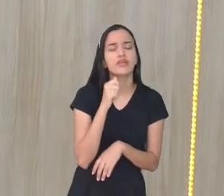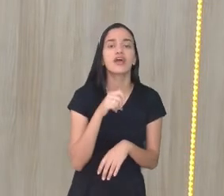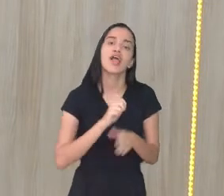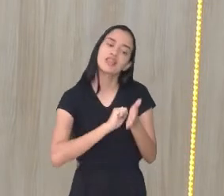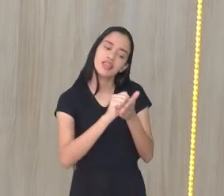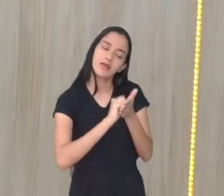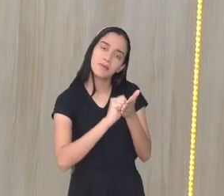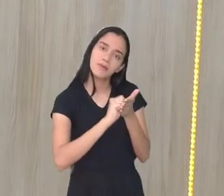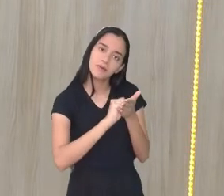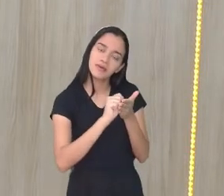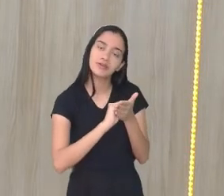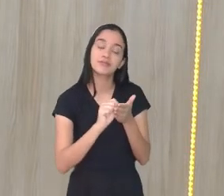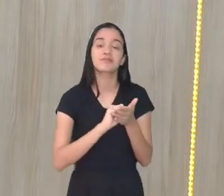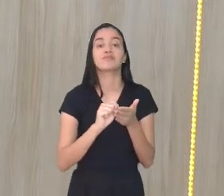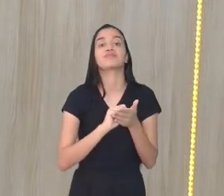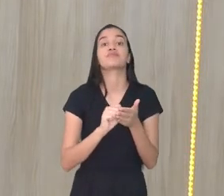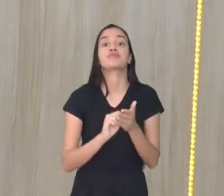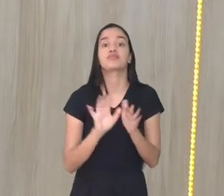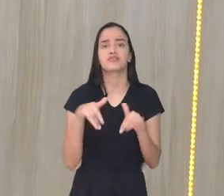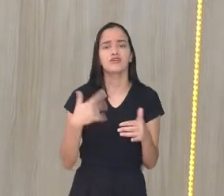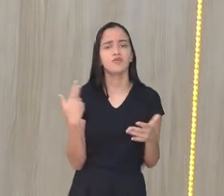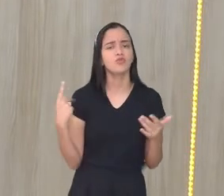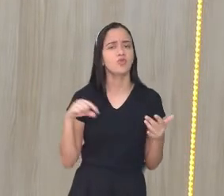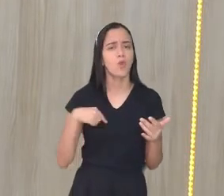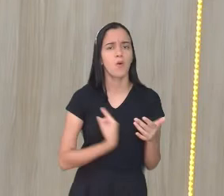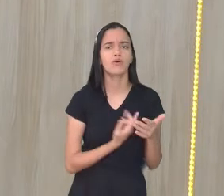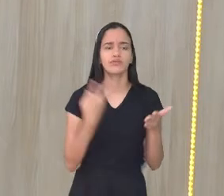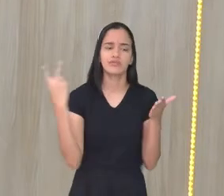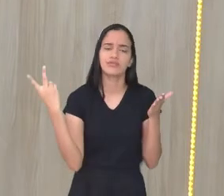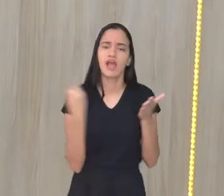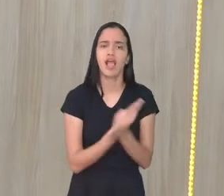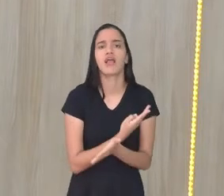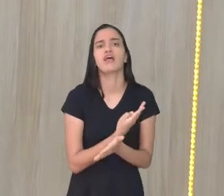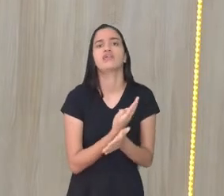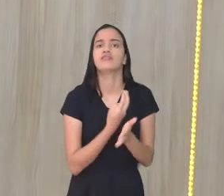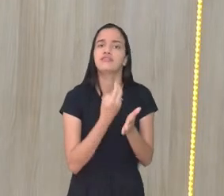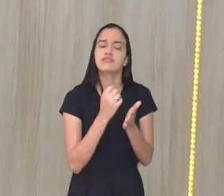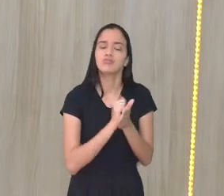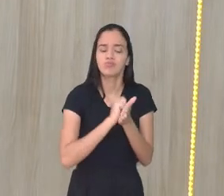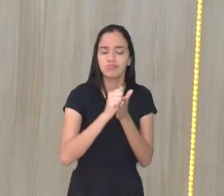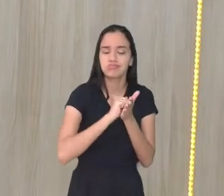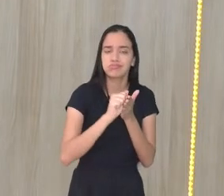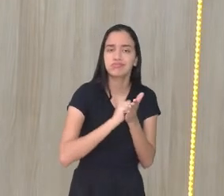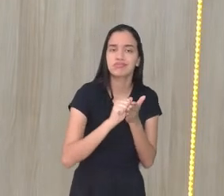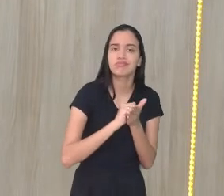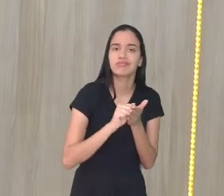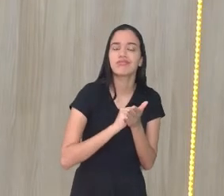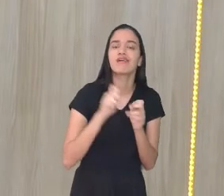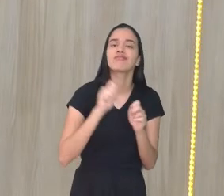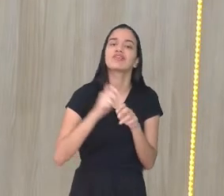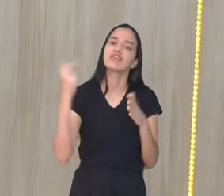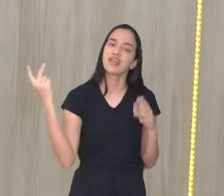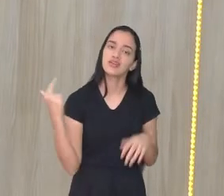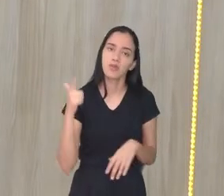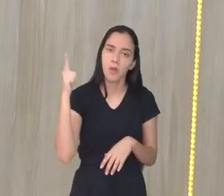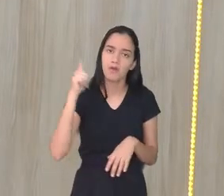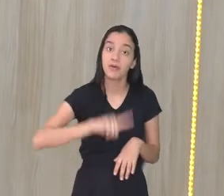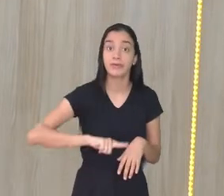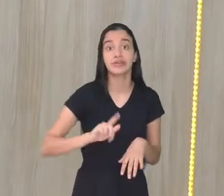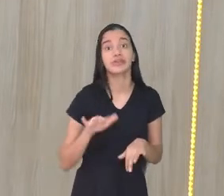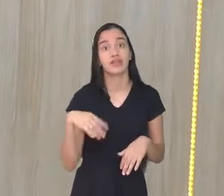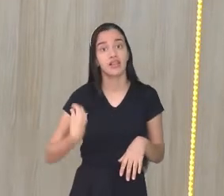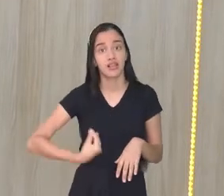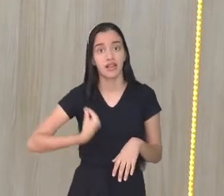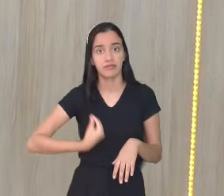da borracha. Toda vez que erramos, devemos ir lá, apagar e refazer novamente. Na vida,